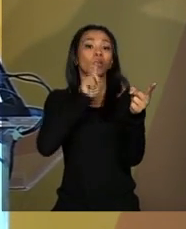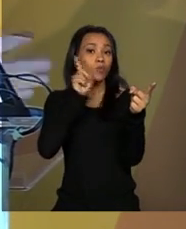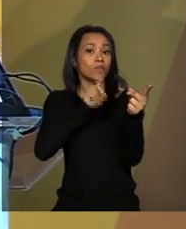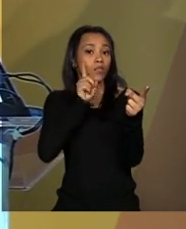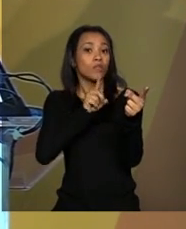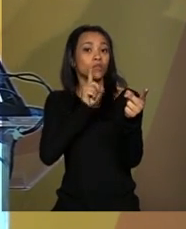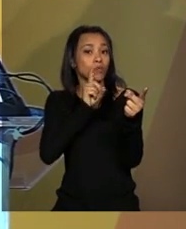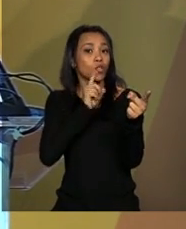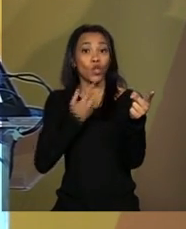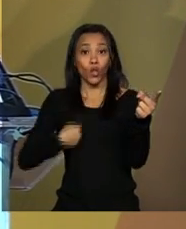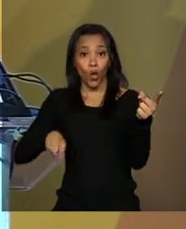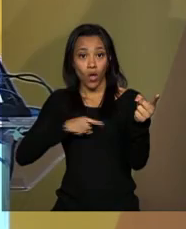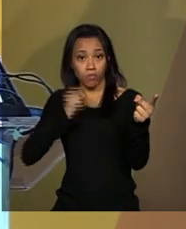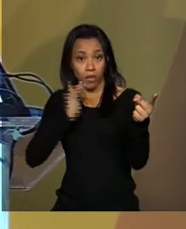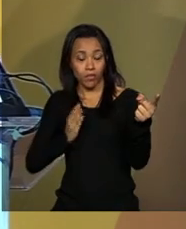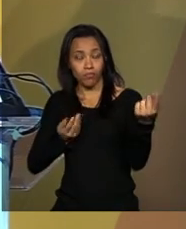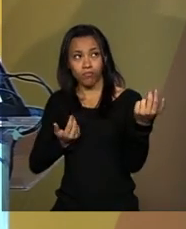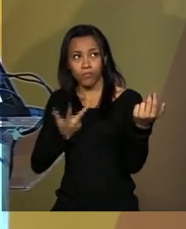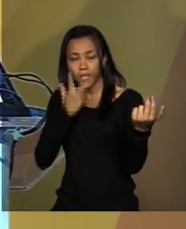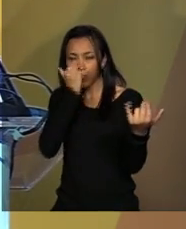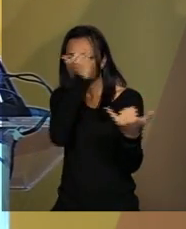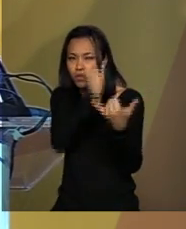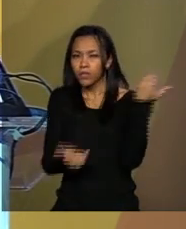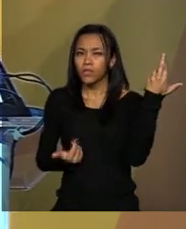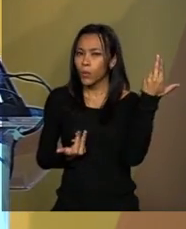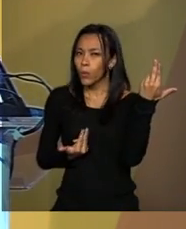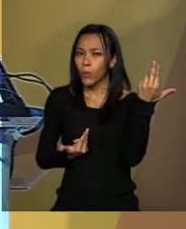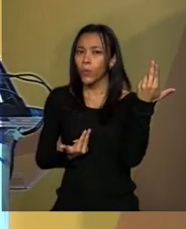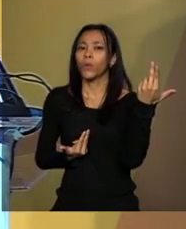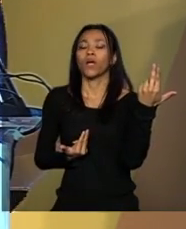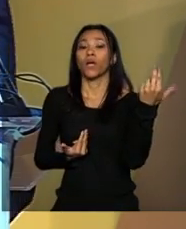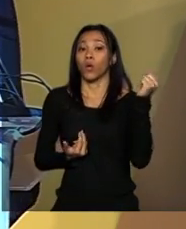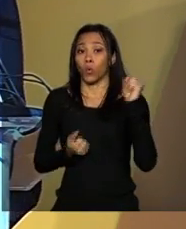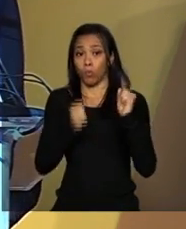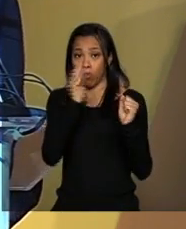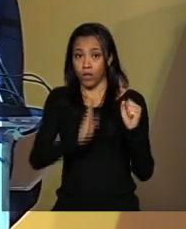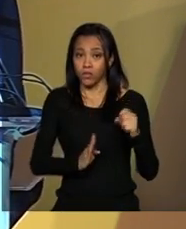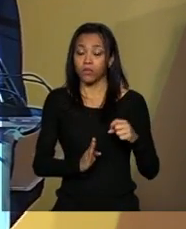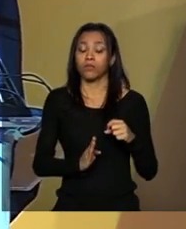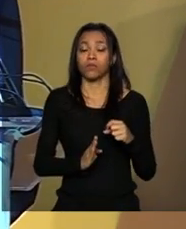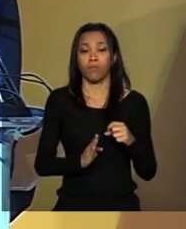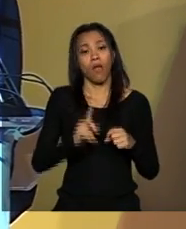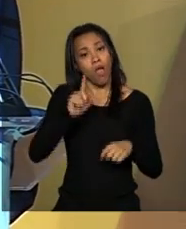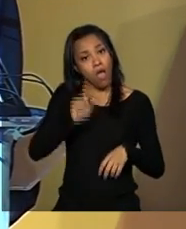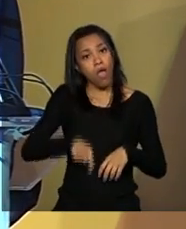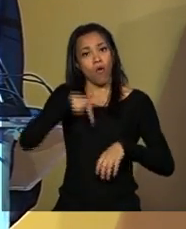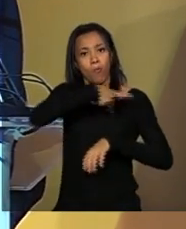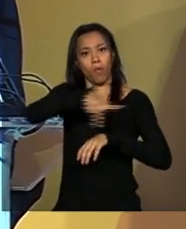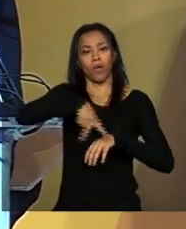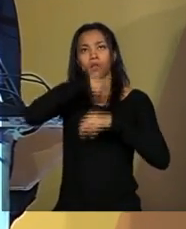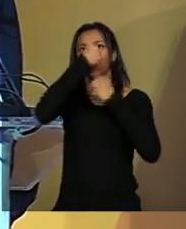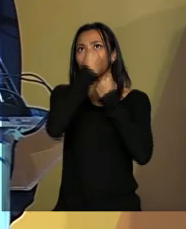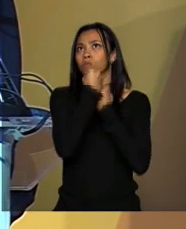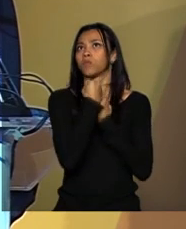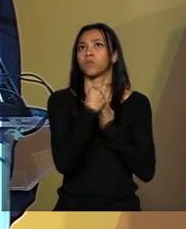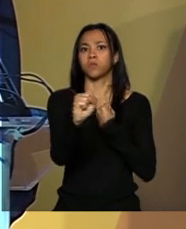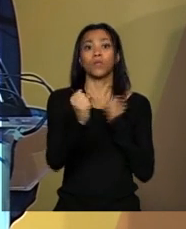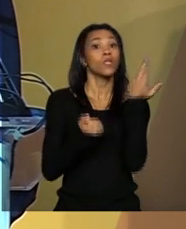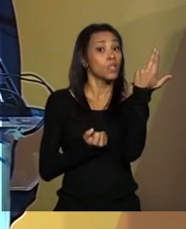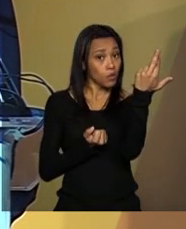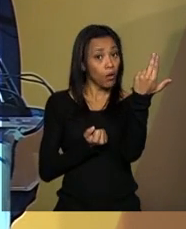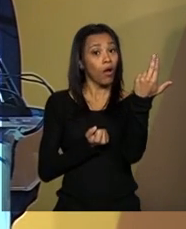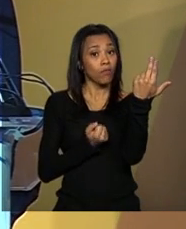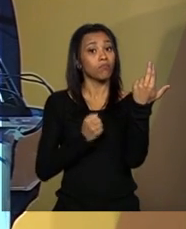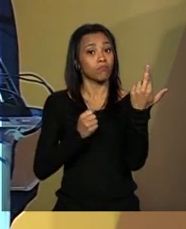nós temos muitas semelhanças. O Brasil é um país continental, como os Estados